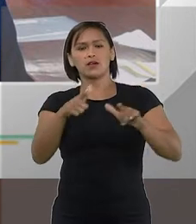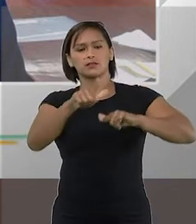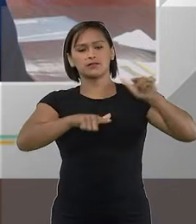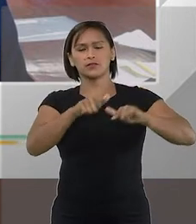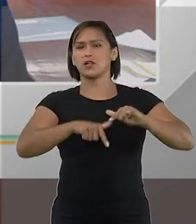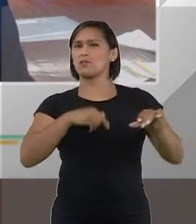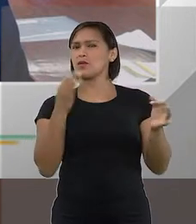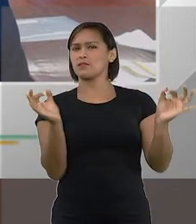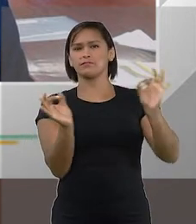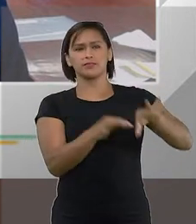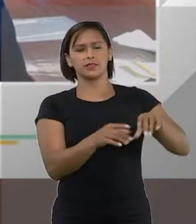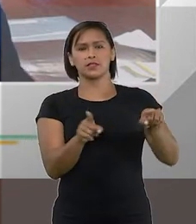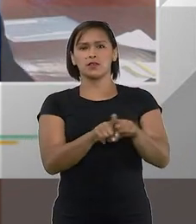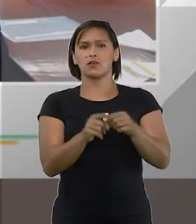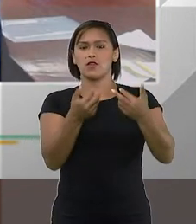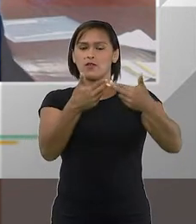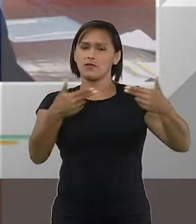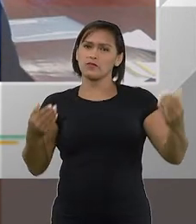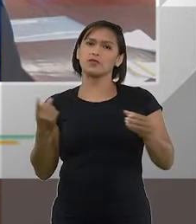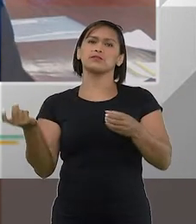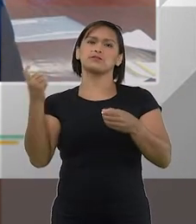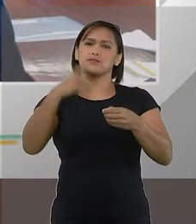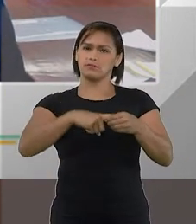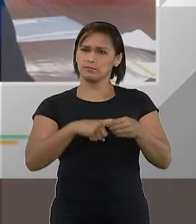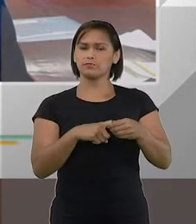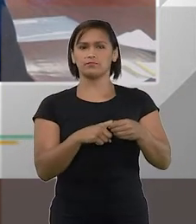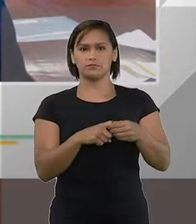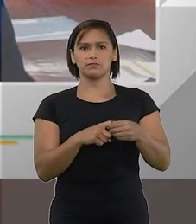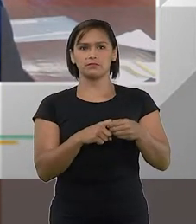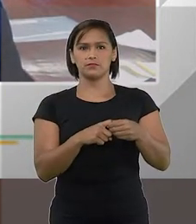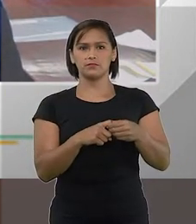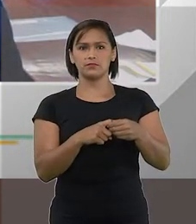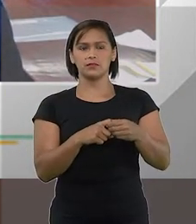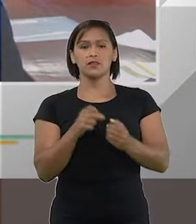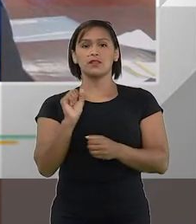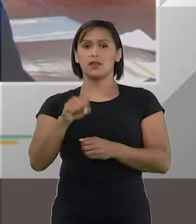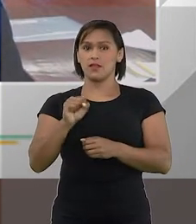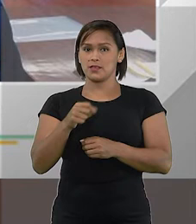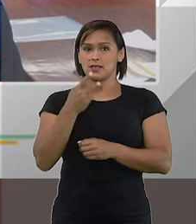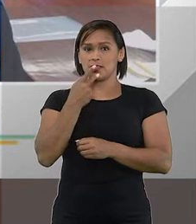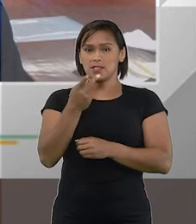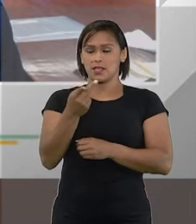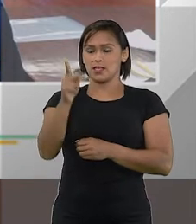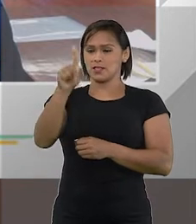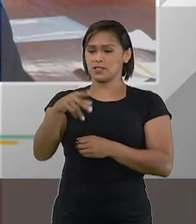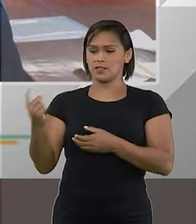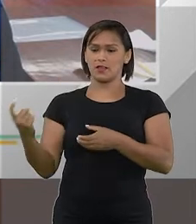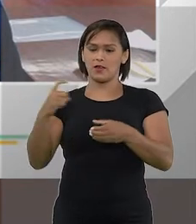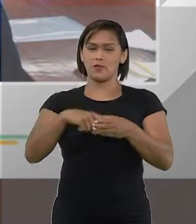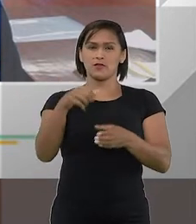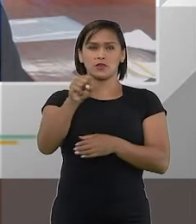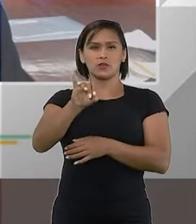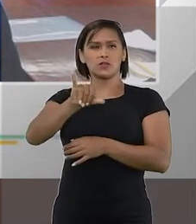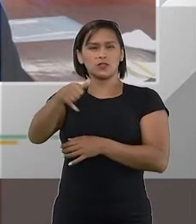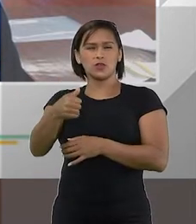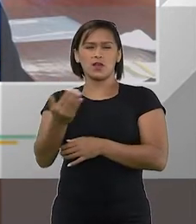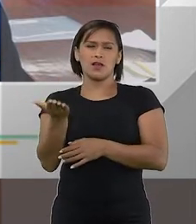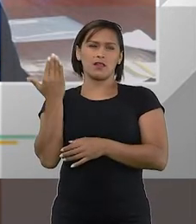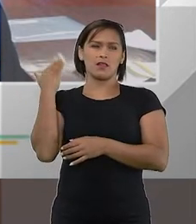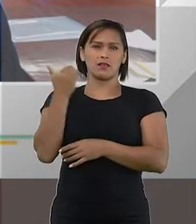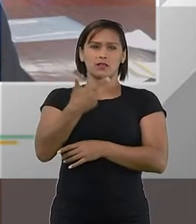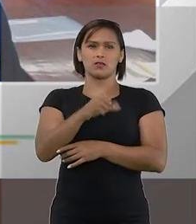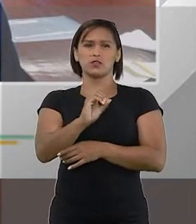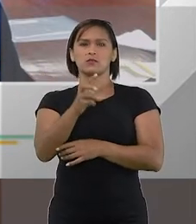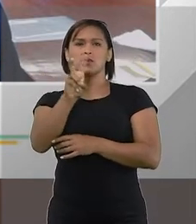demitidos, muitas recuperações. E isso está vindo para nós desde a crise de